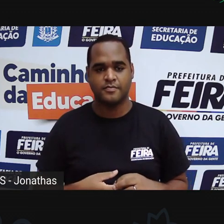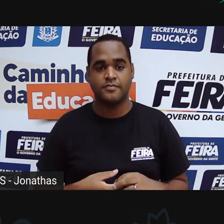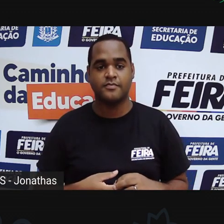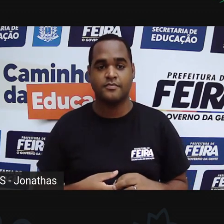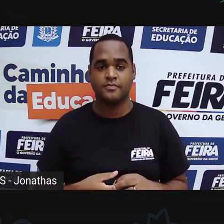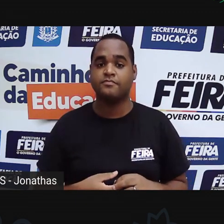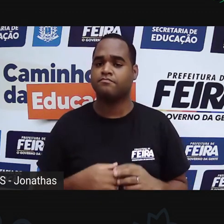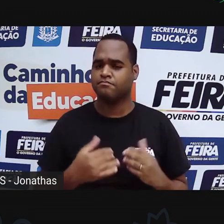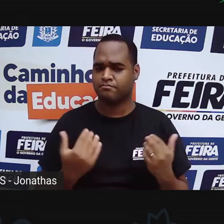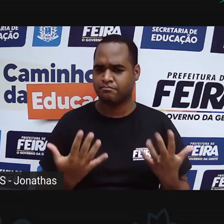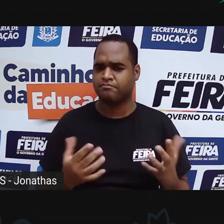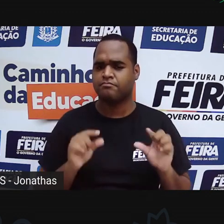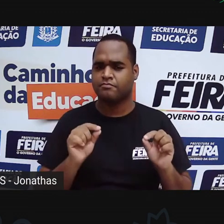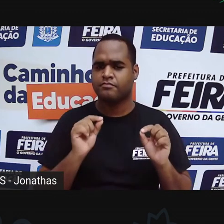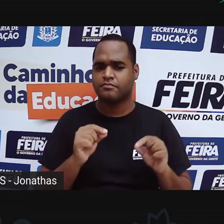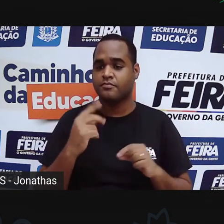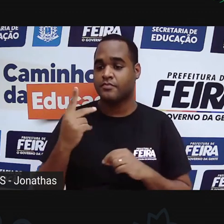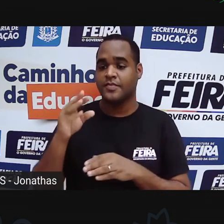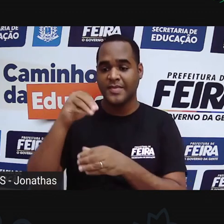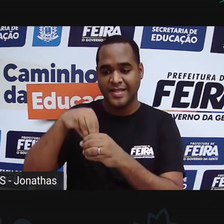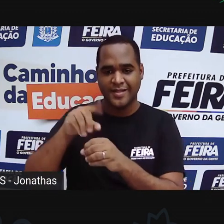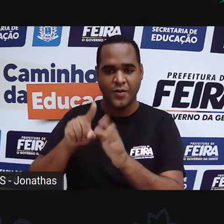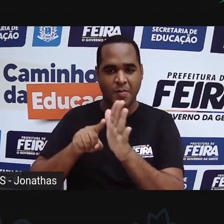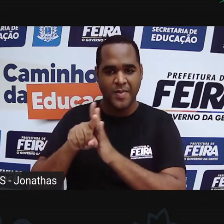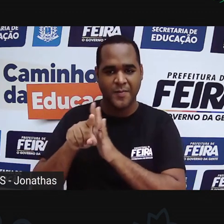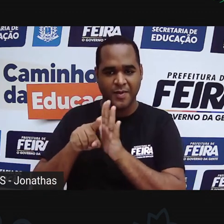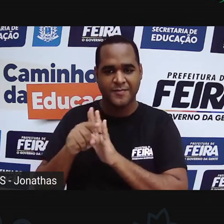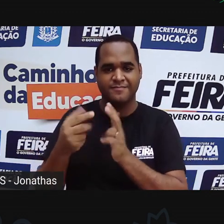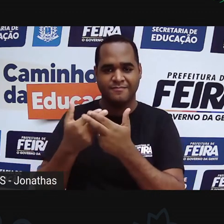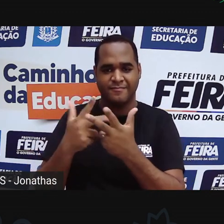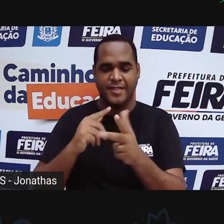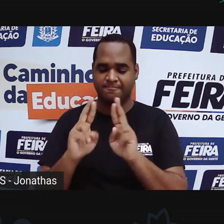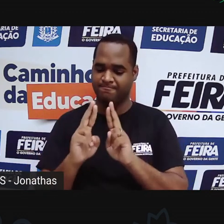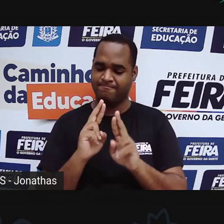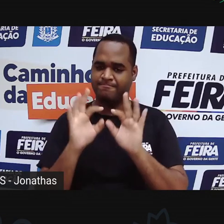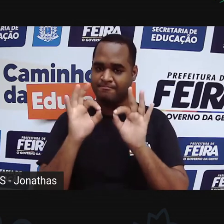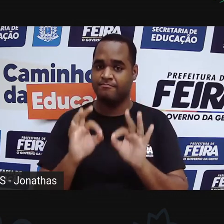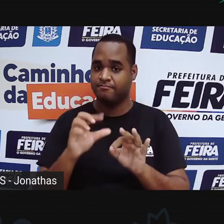Porque, nesse quiz, você vai poder, né?